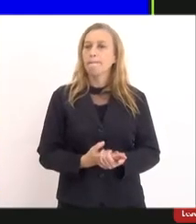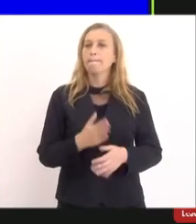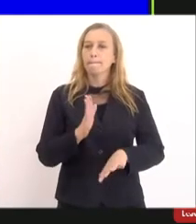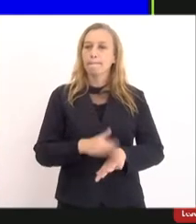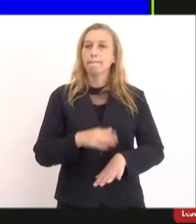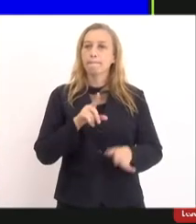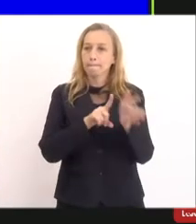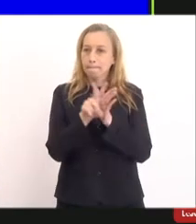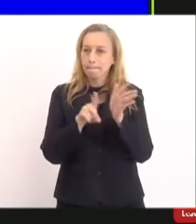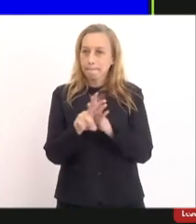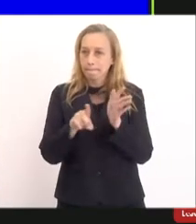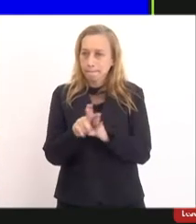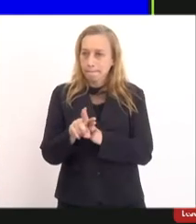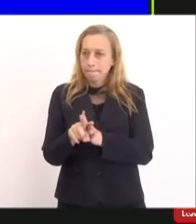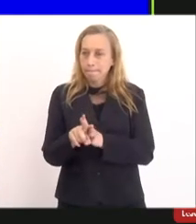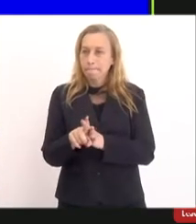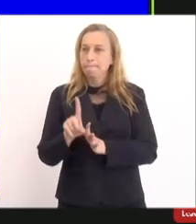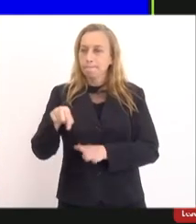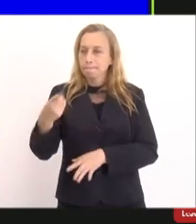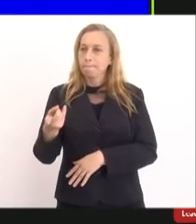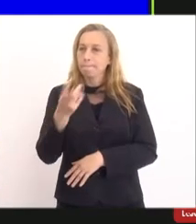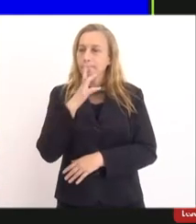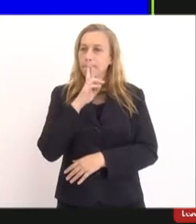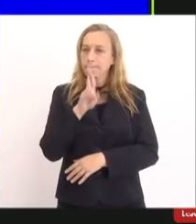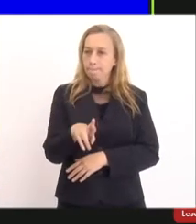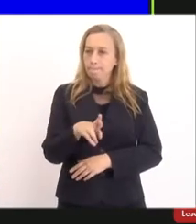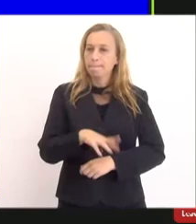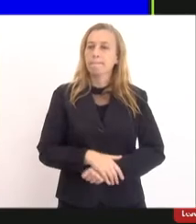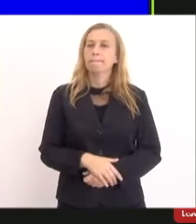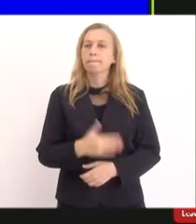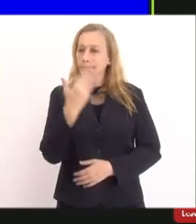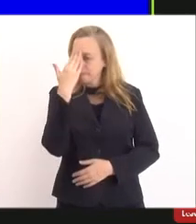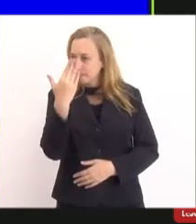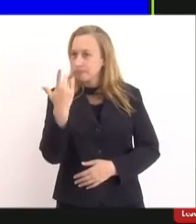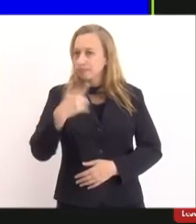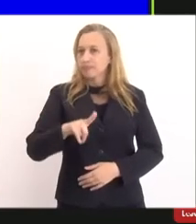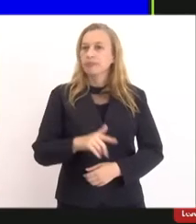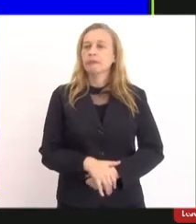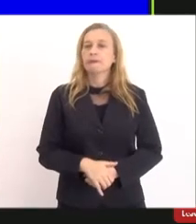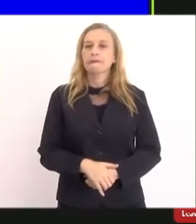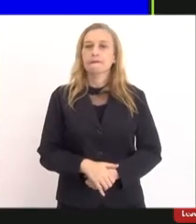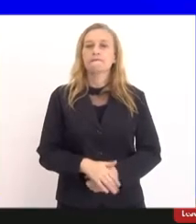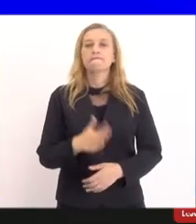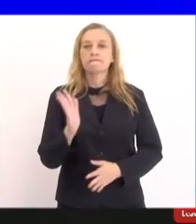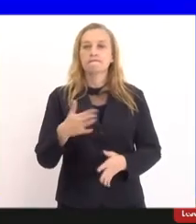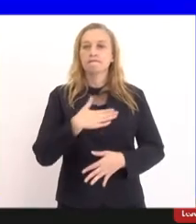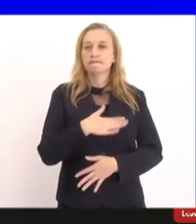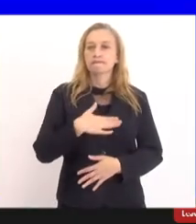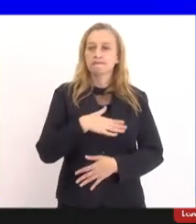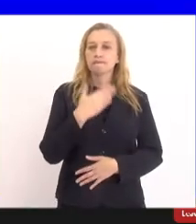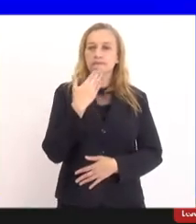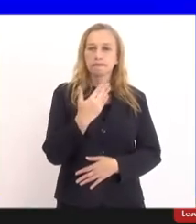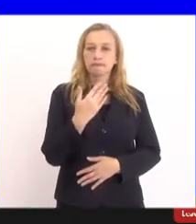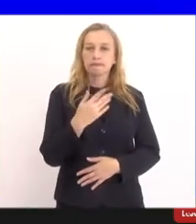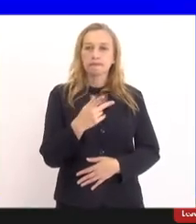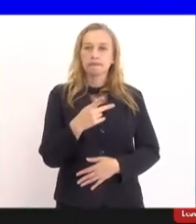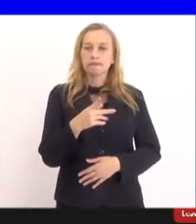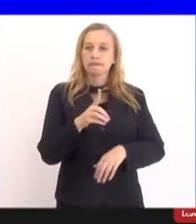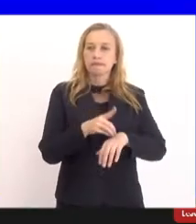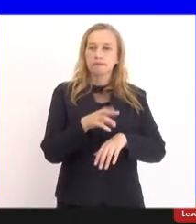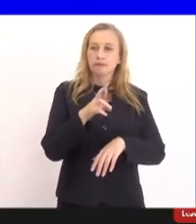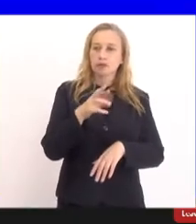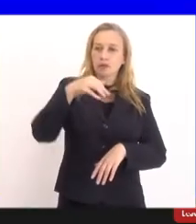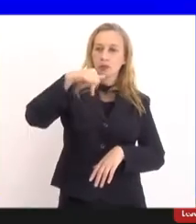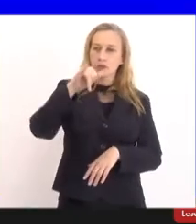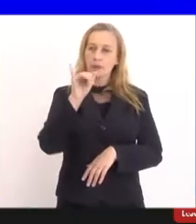perguntas, né, para a senhora, e mais uma vez, obrigada. Eu gostaria agora de passar a palavra ao doutor